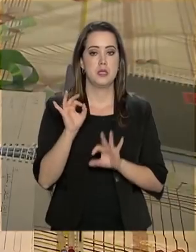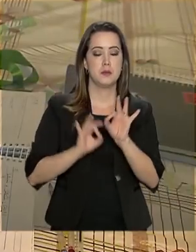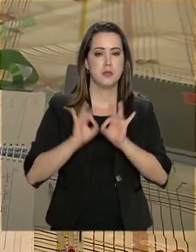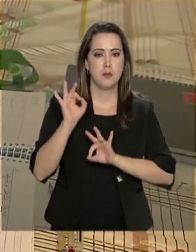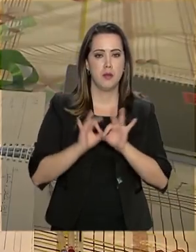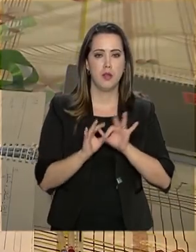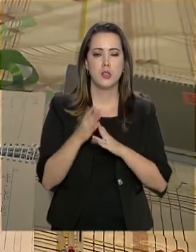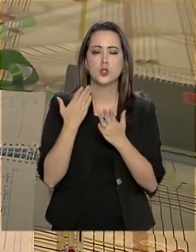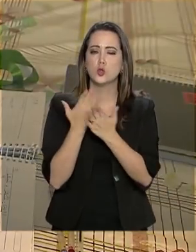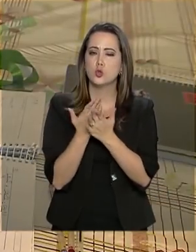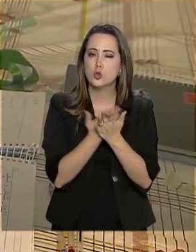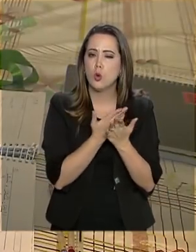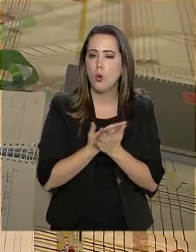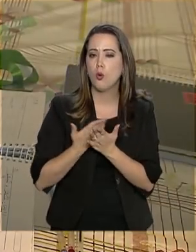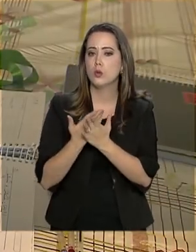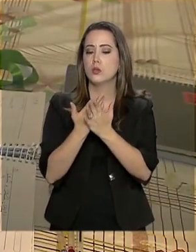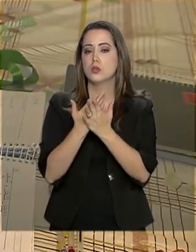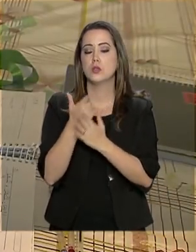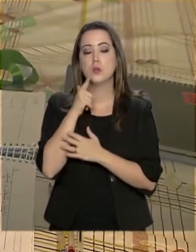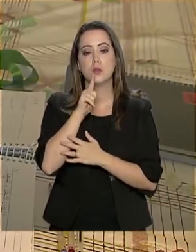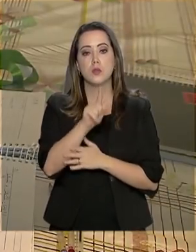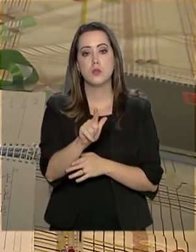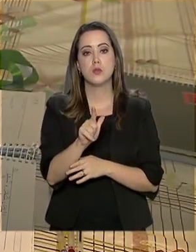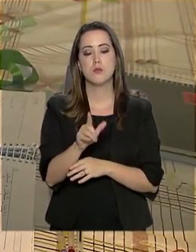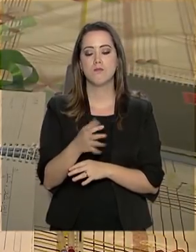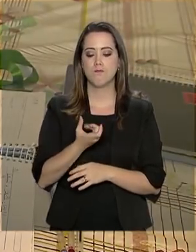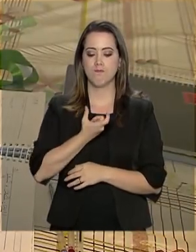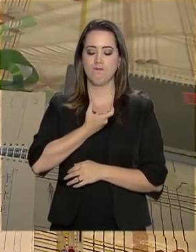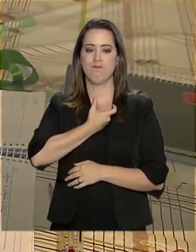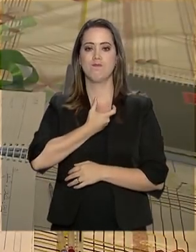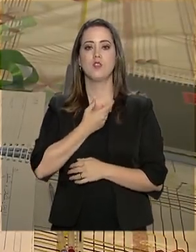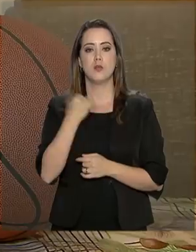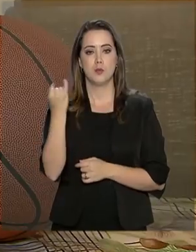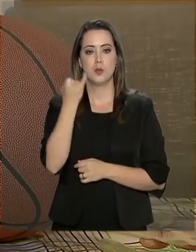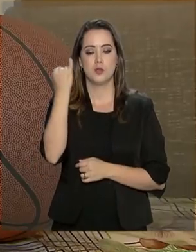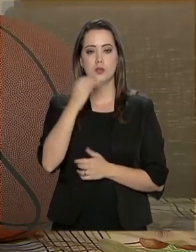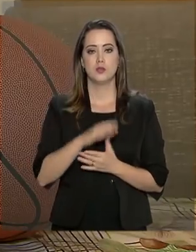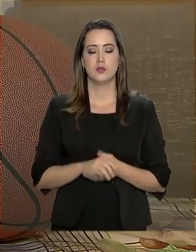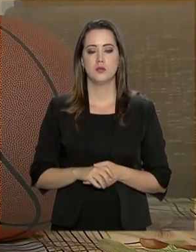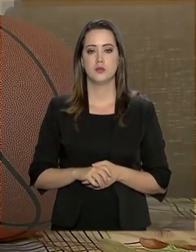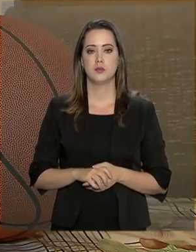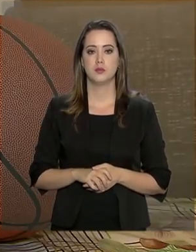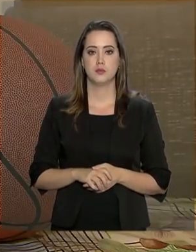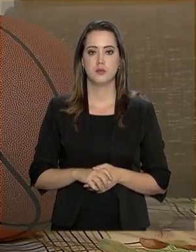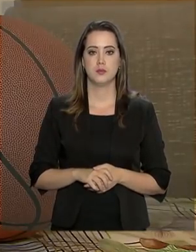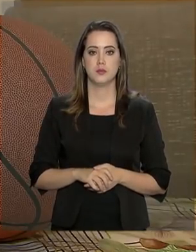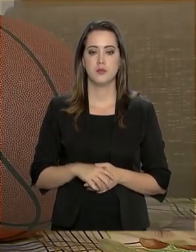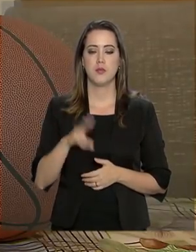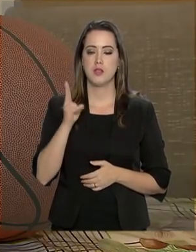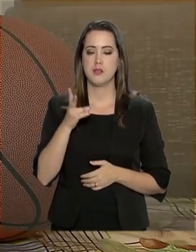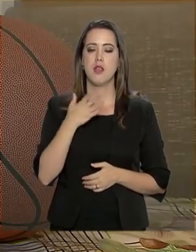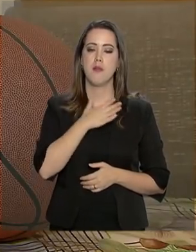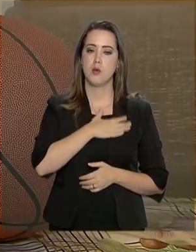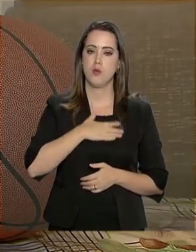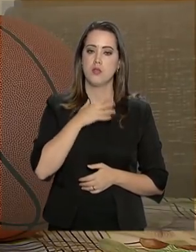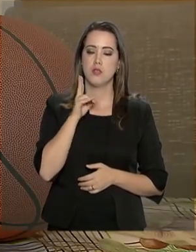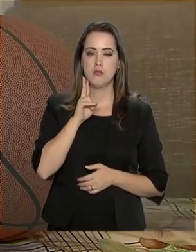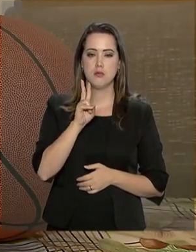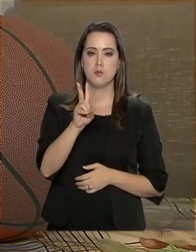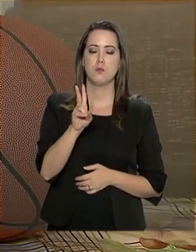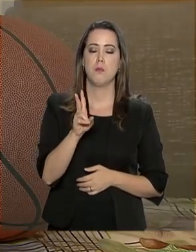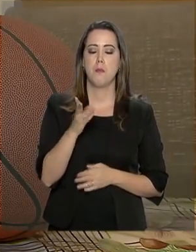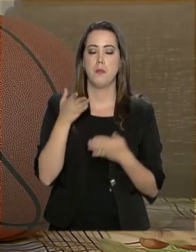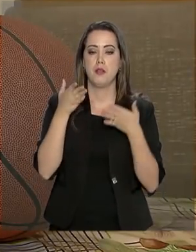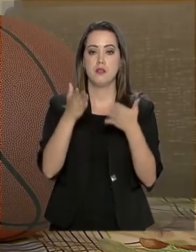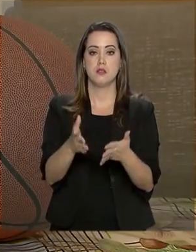preparar, Emanuel estudou muito e conquistou a menção honrosa da competição. O meu sonho sempre era participar da Olimpíada de Matemática, desde que eu